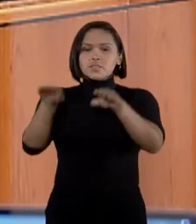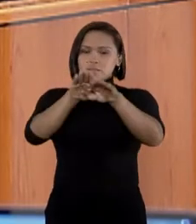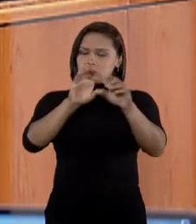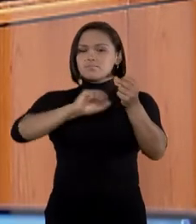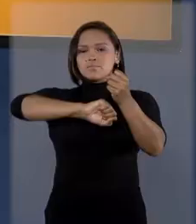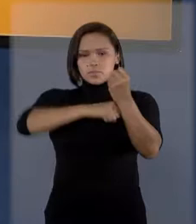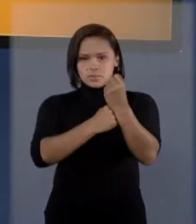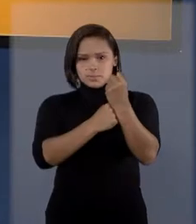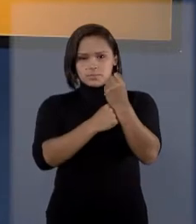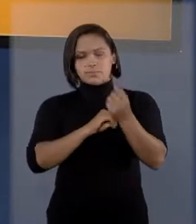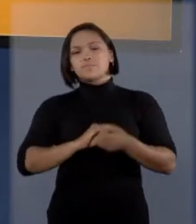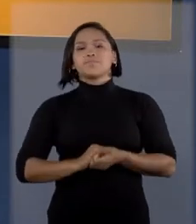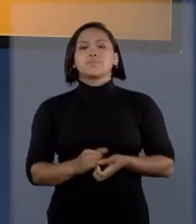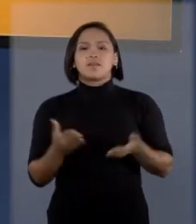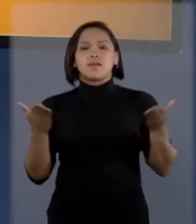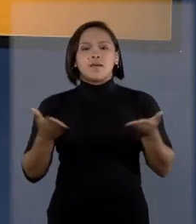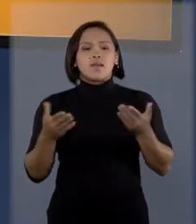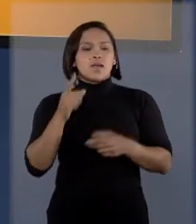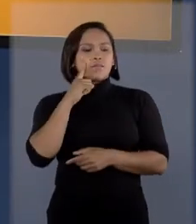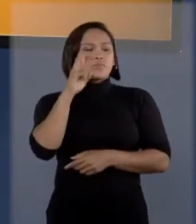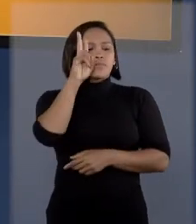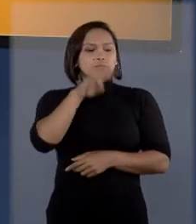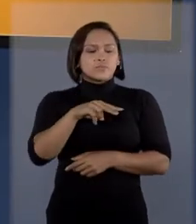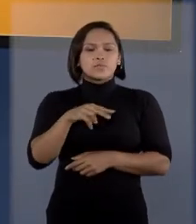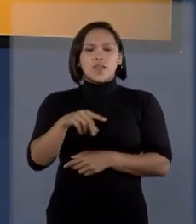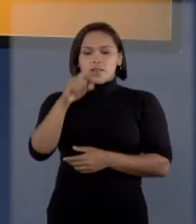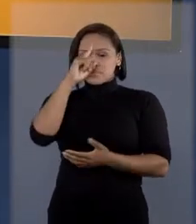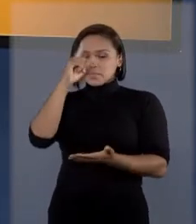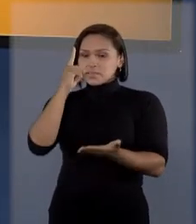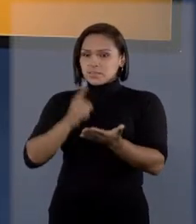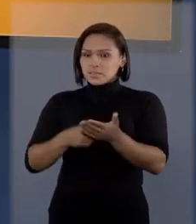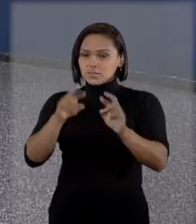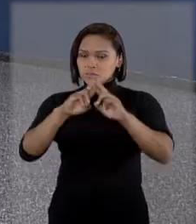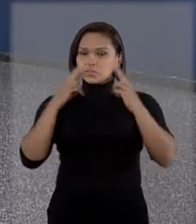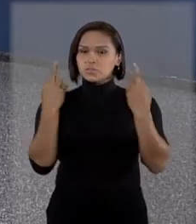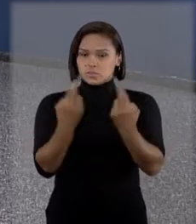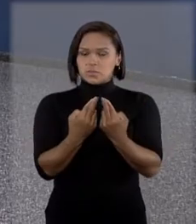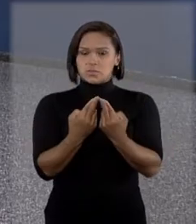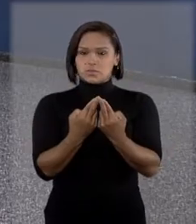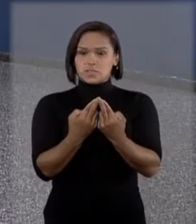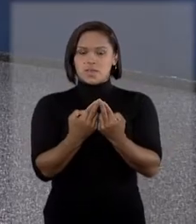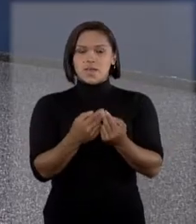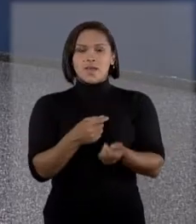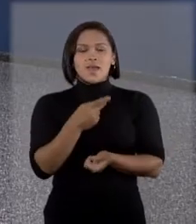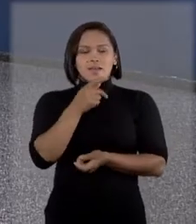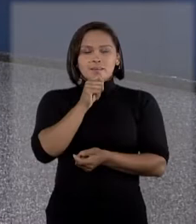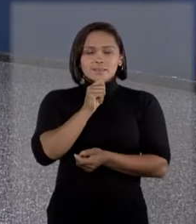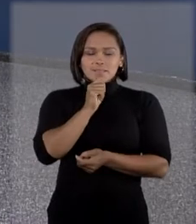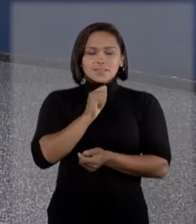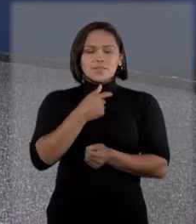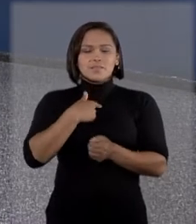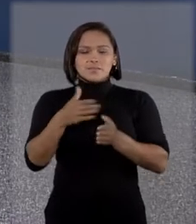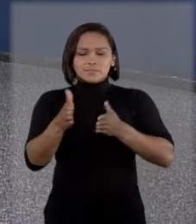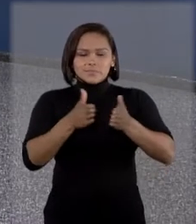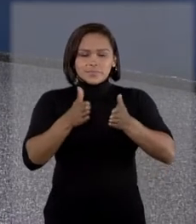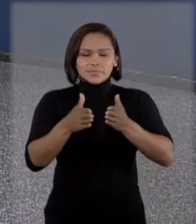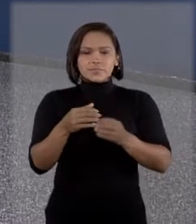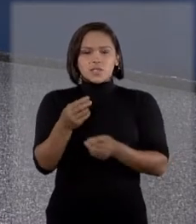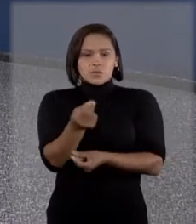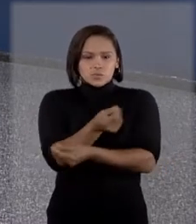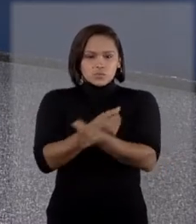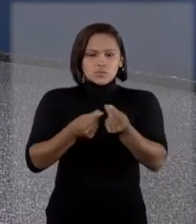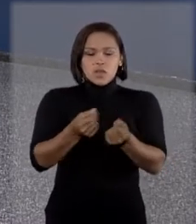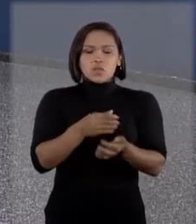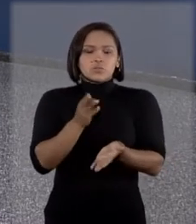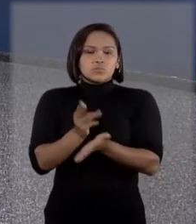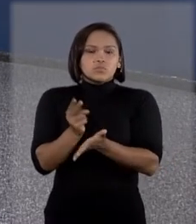do bloqueio. Agora vamos ver as decisões colegiadas. Ainda falando sobre desvios de recursos públicos durante